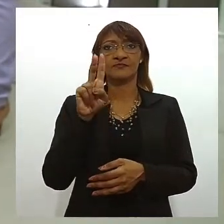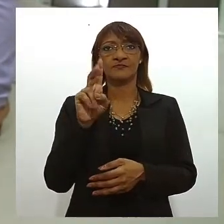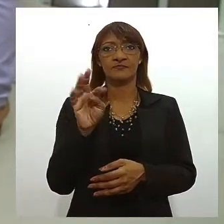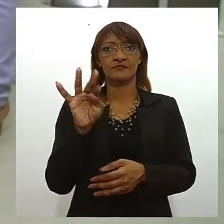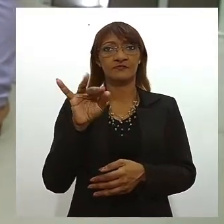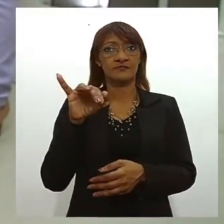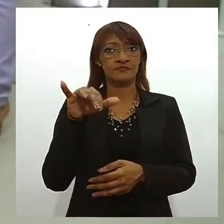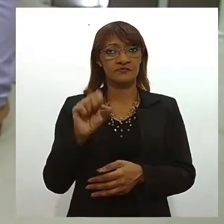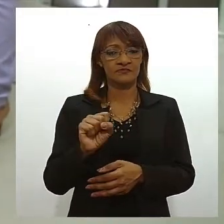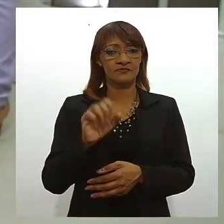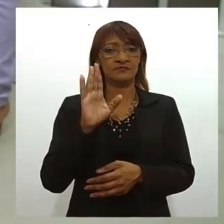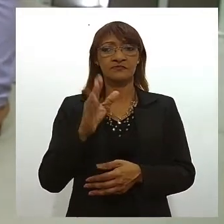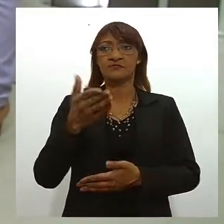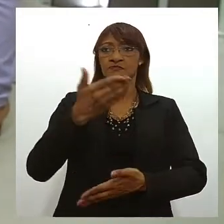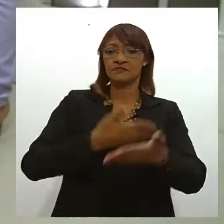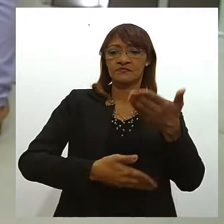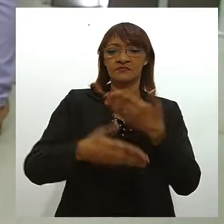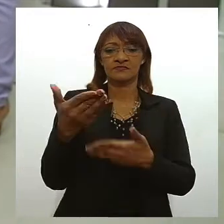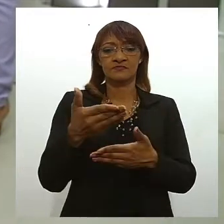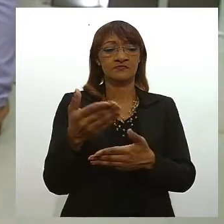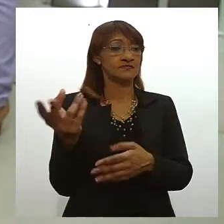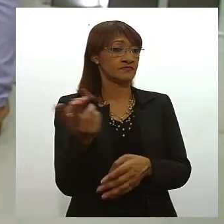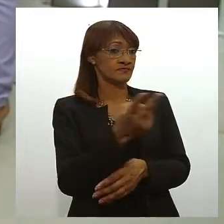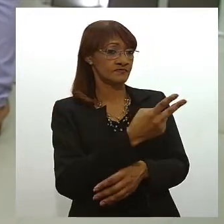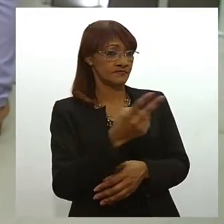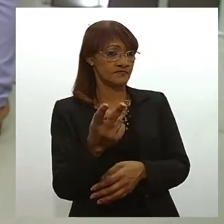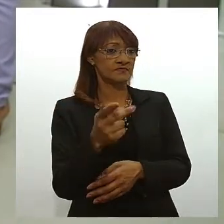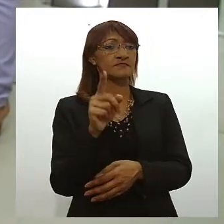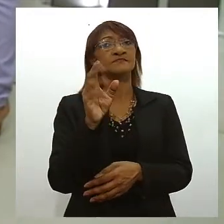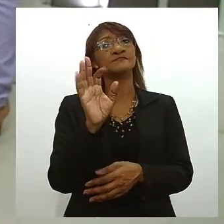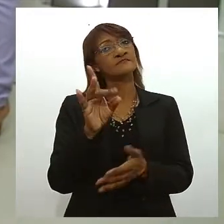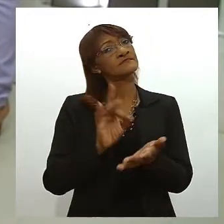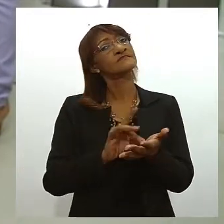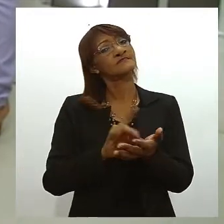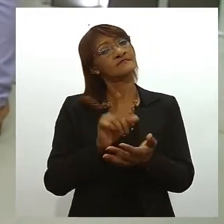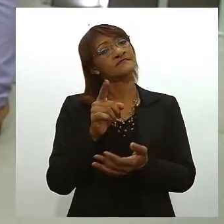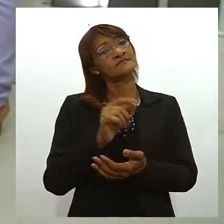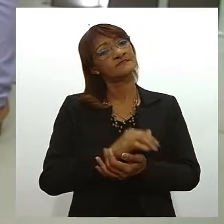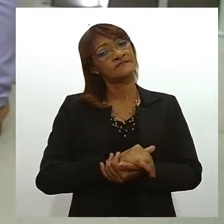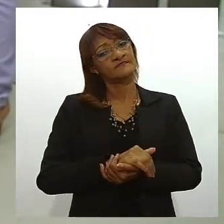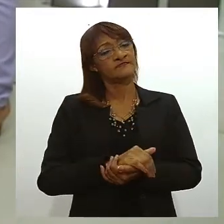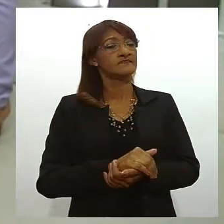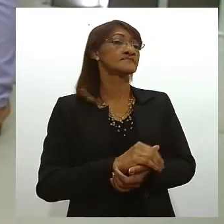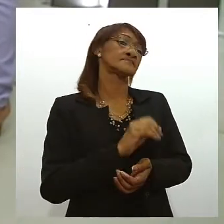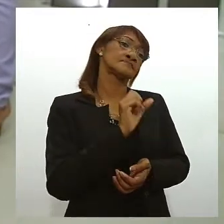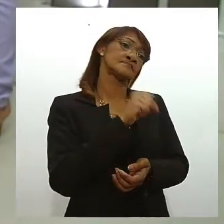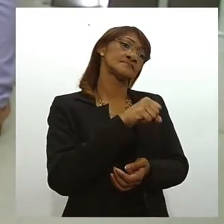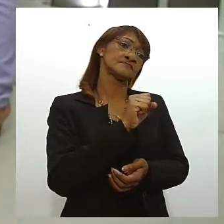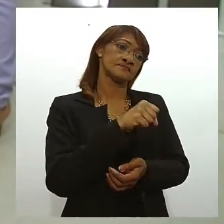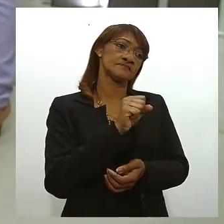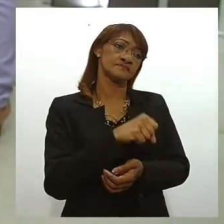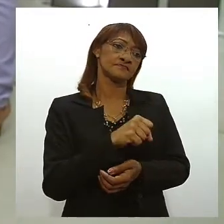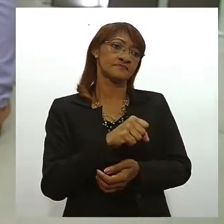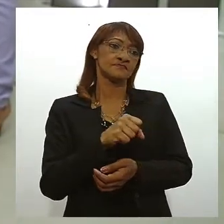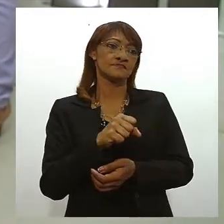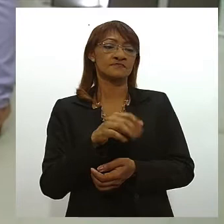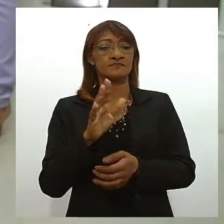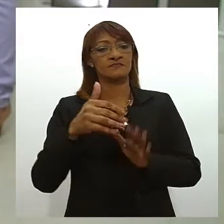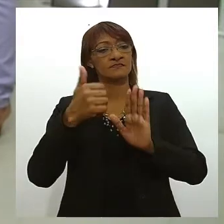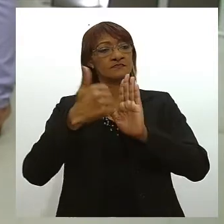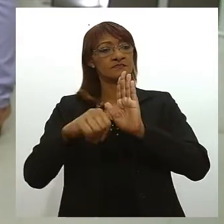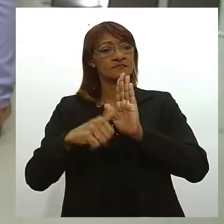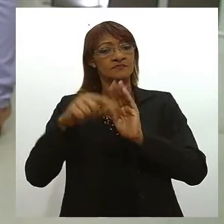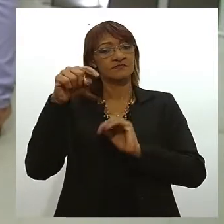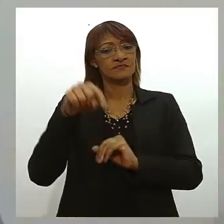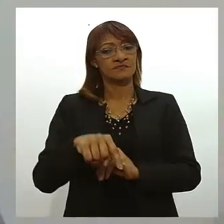importante, essa troca entre vocês e eles lá, com certeza, né? Justamente. Eles irão fazer a avaliação aqui em